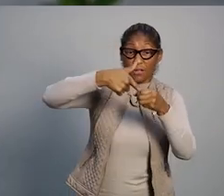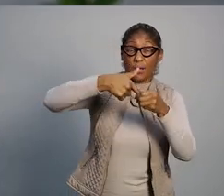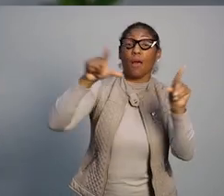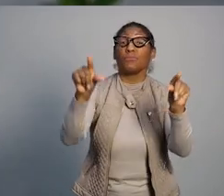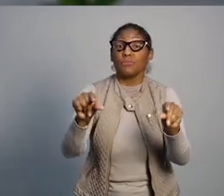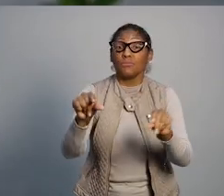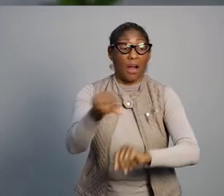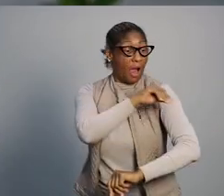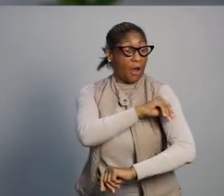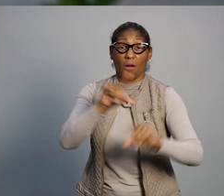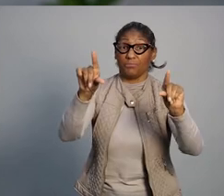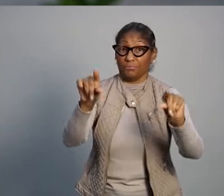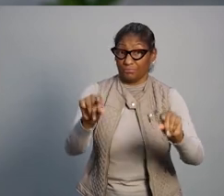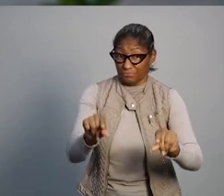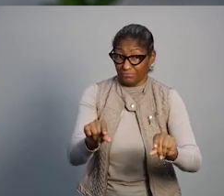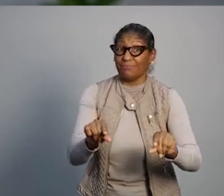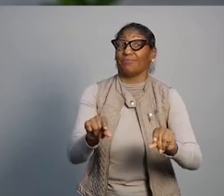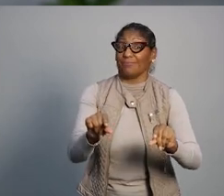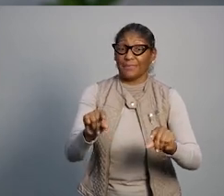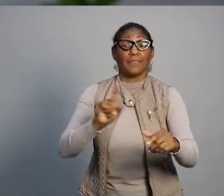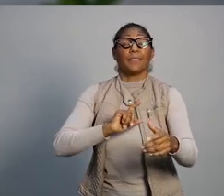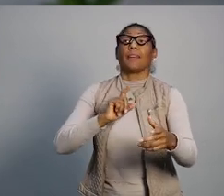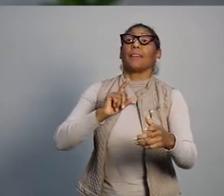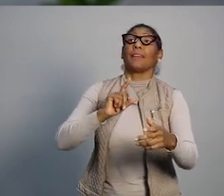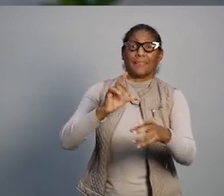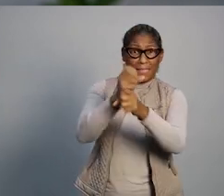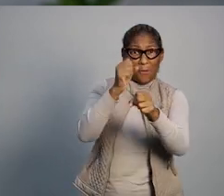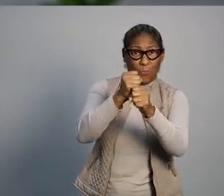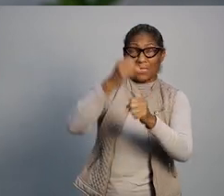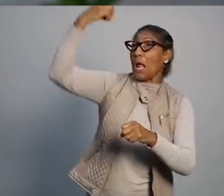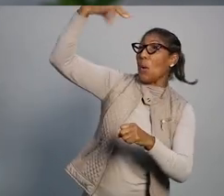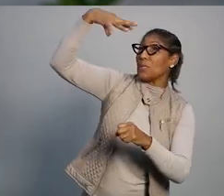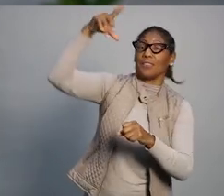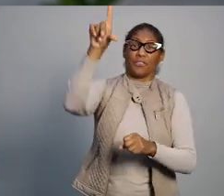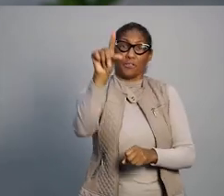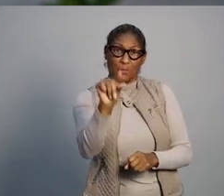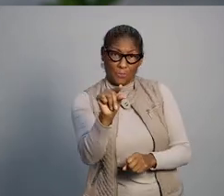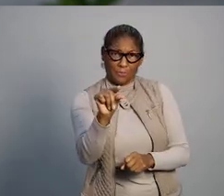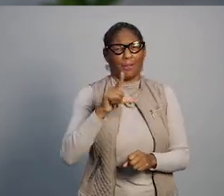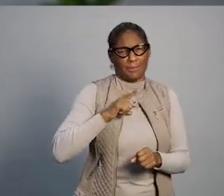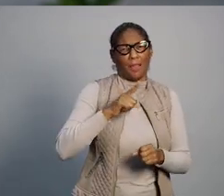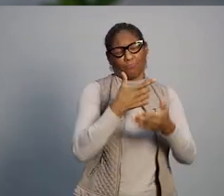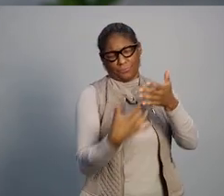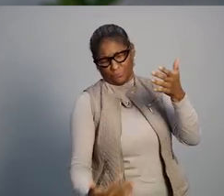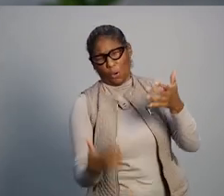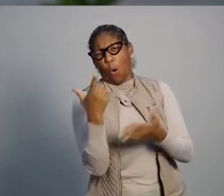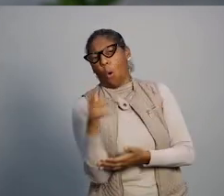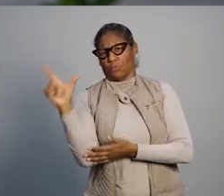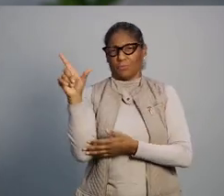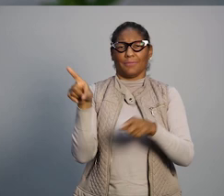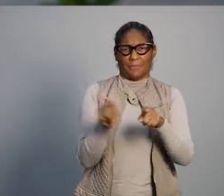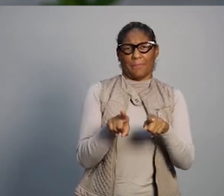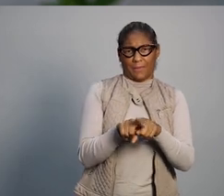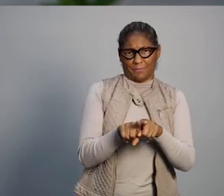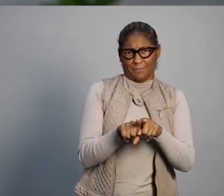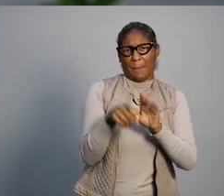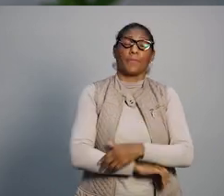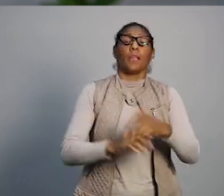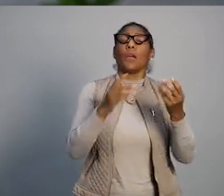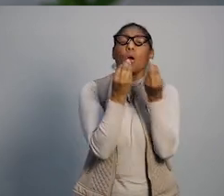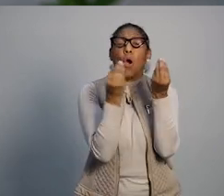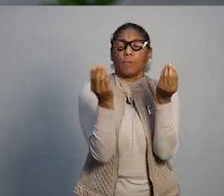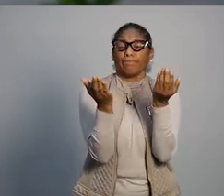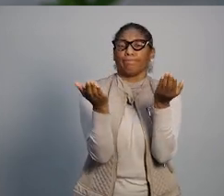Grande do Sul. Os gaúchos vão pagar menos pelo litro da gasolina e do álcool. Vão ter redução na conta da energia elétrica,